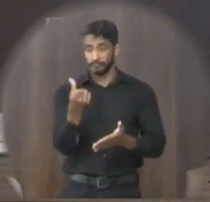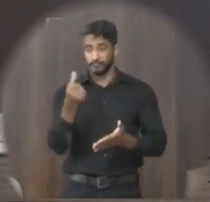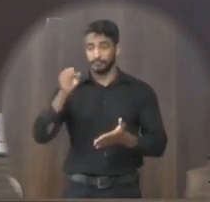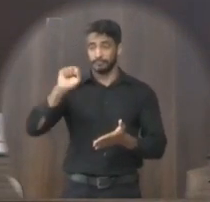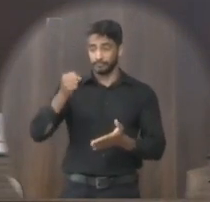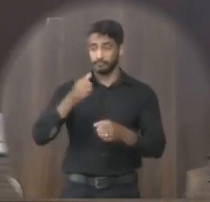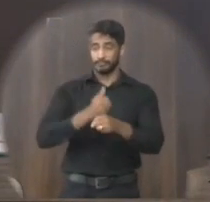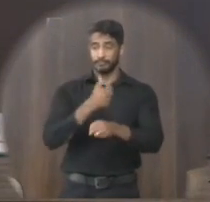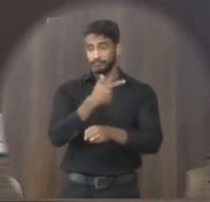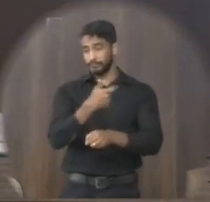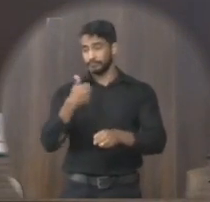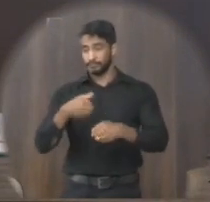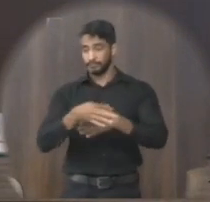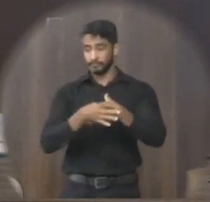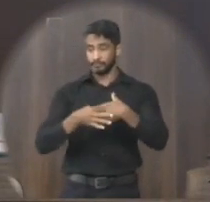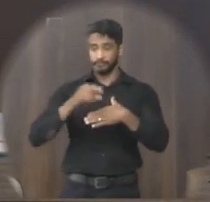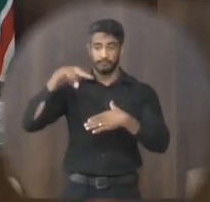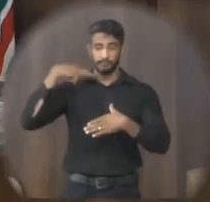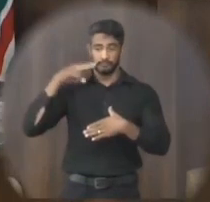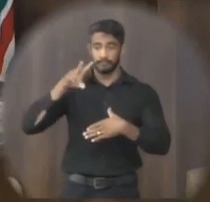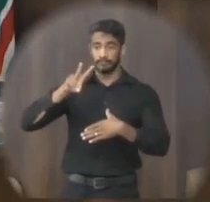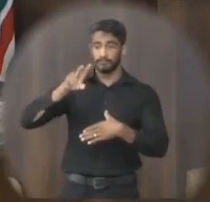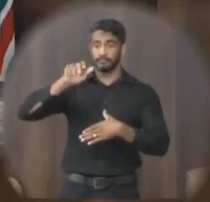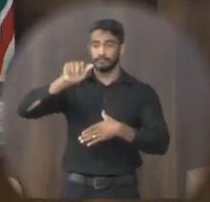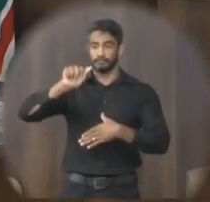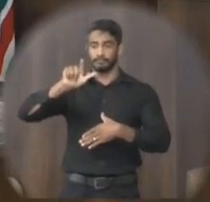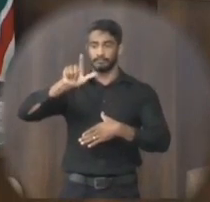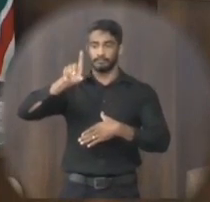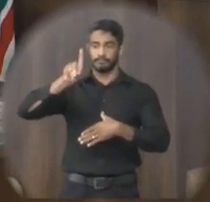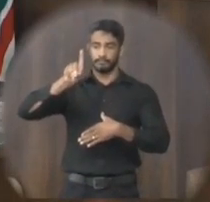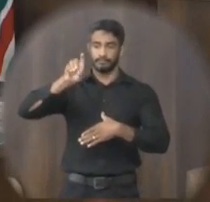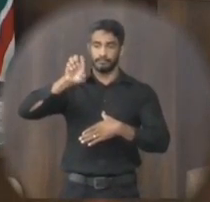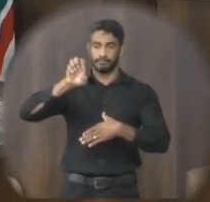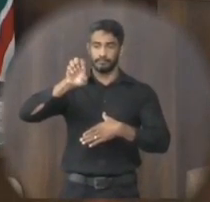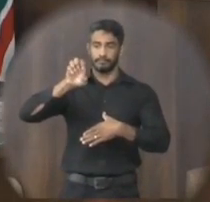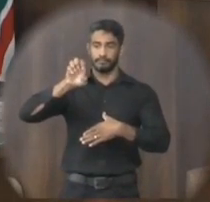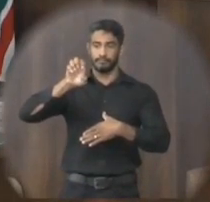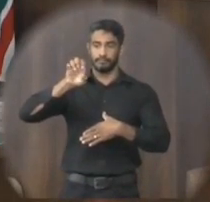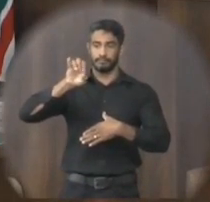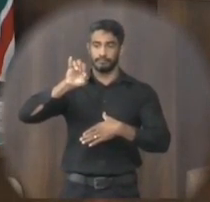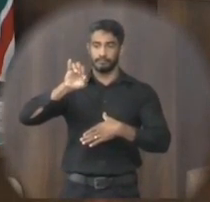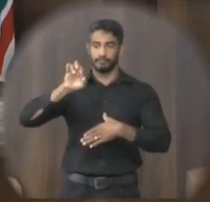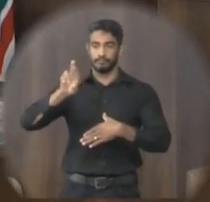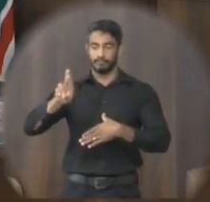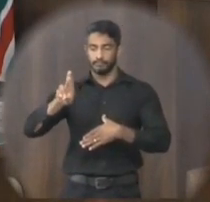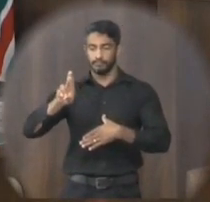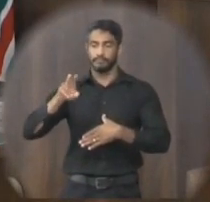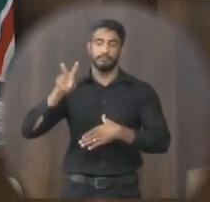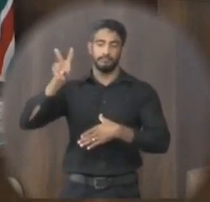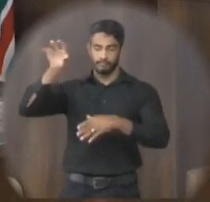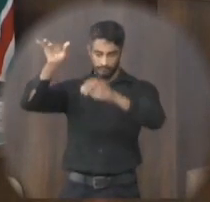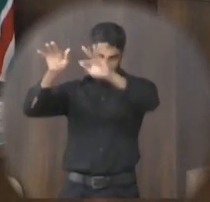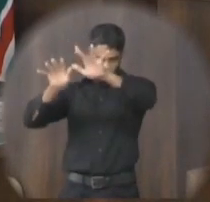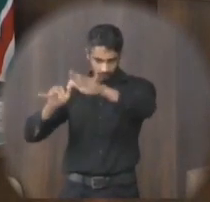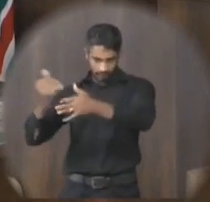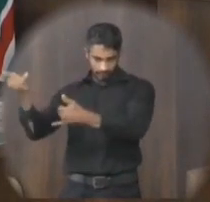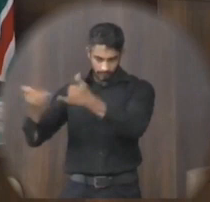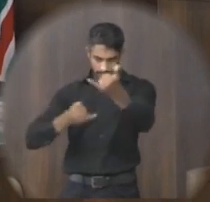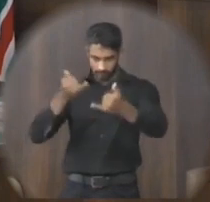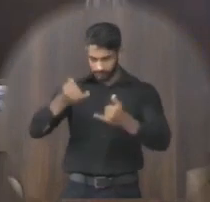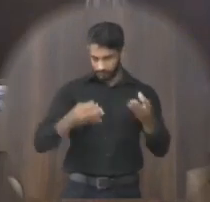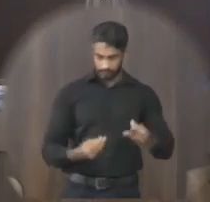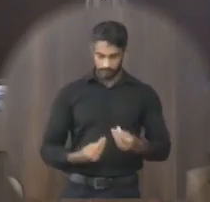de autoria do vereador Valdeir do Santos Silva o vereador subscreve vem na forma regimental